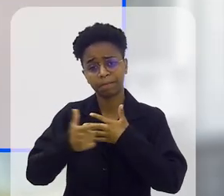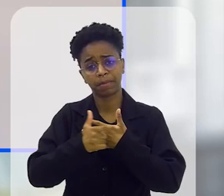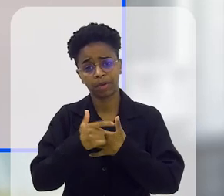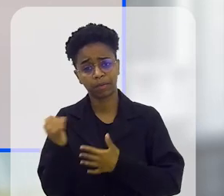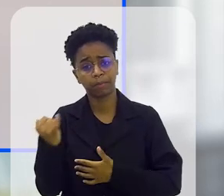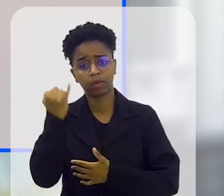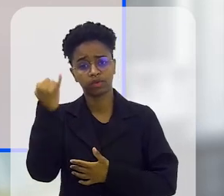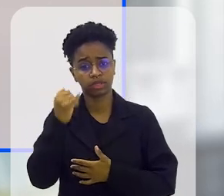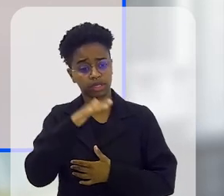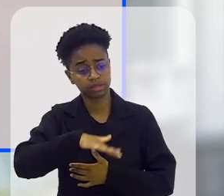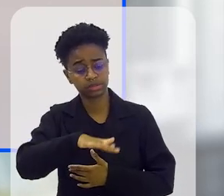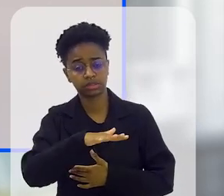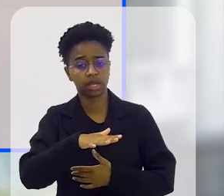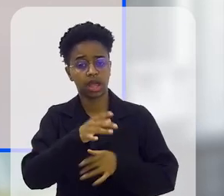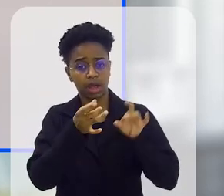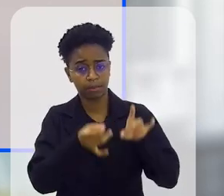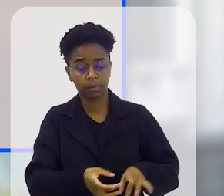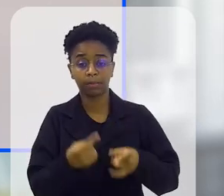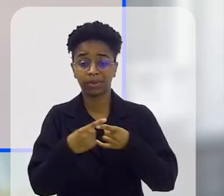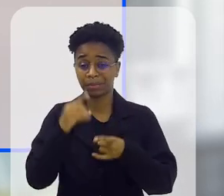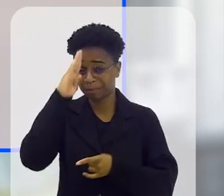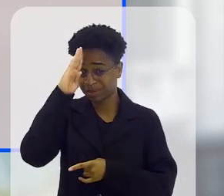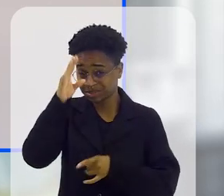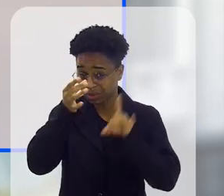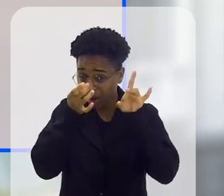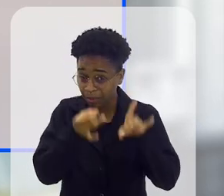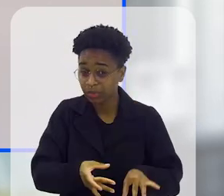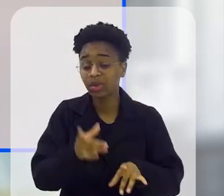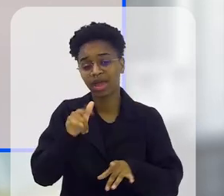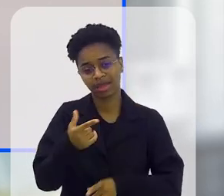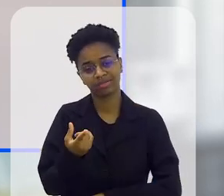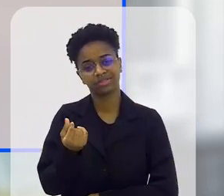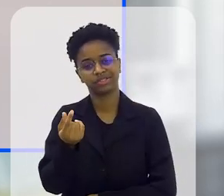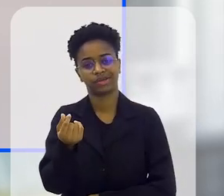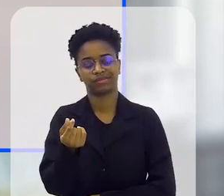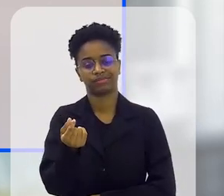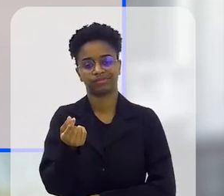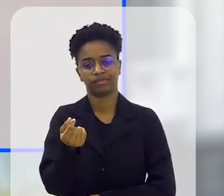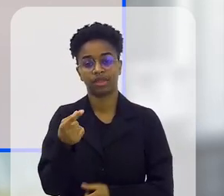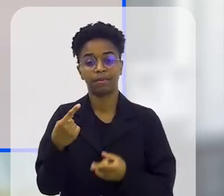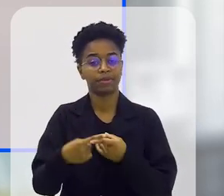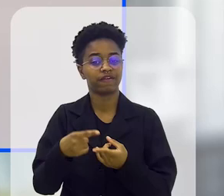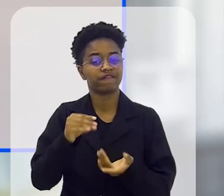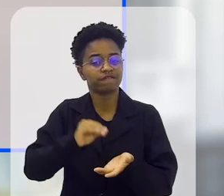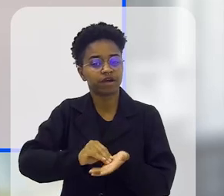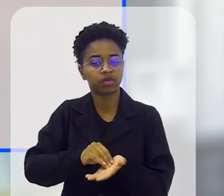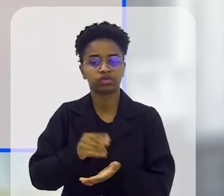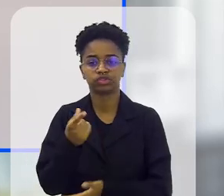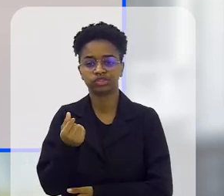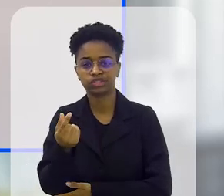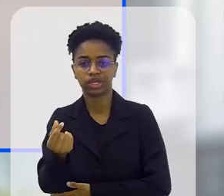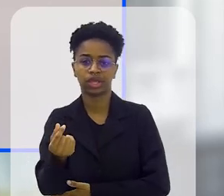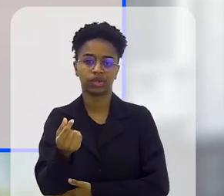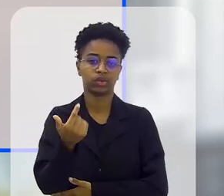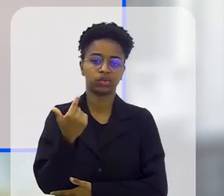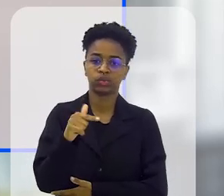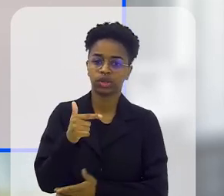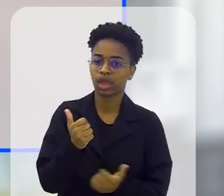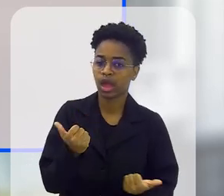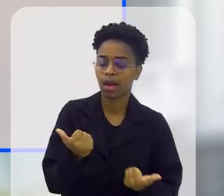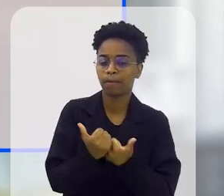muitíssimo importante no abandono, uma das principais causas de abandono de tratamento realmente é a condição financeira, é a falta de condição